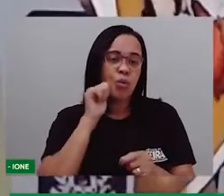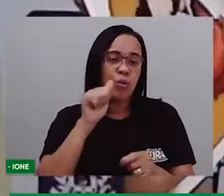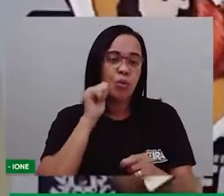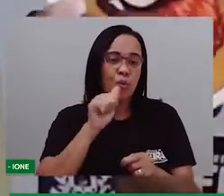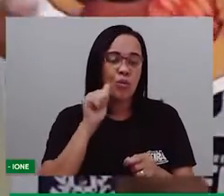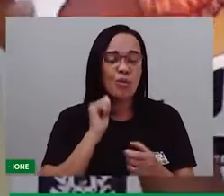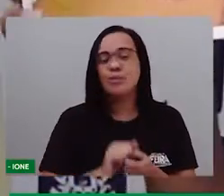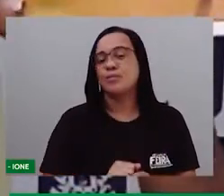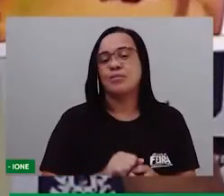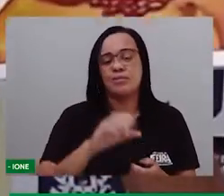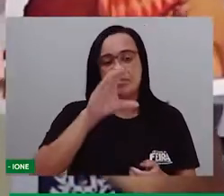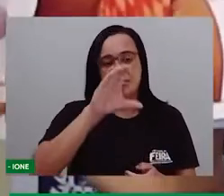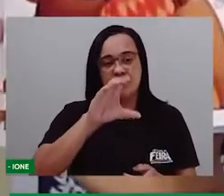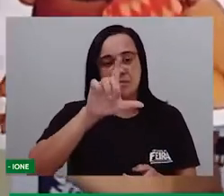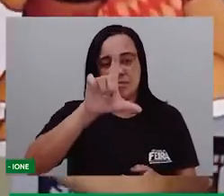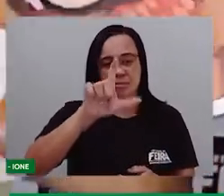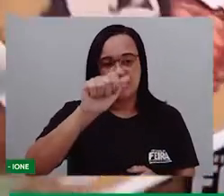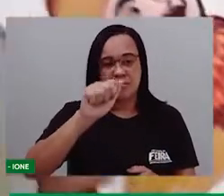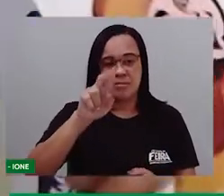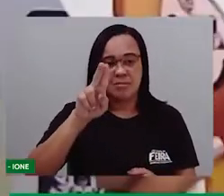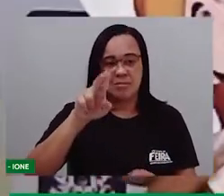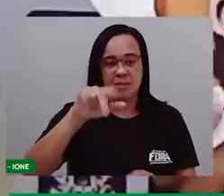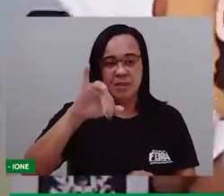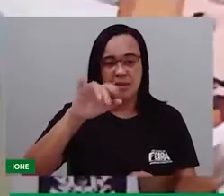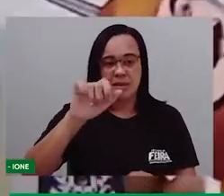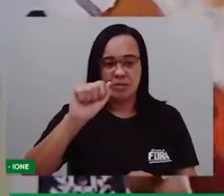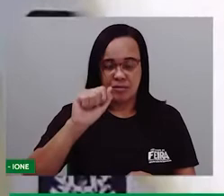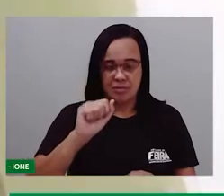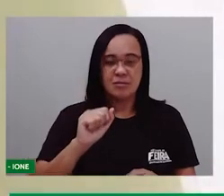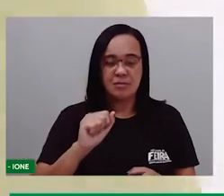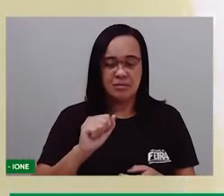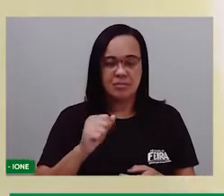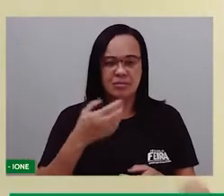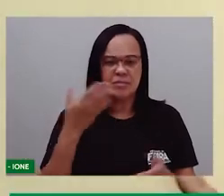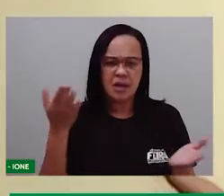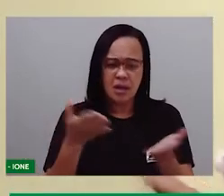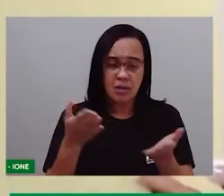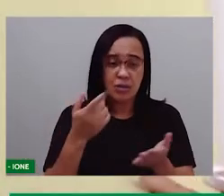Estacana. Vamos ver aqui.